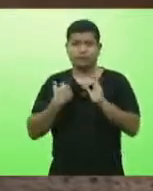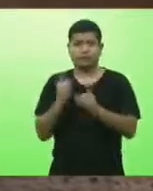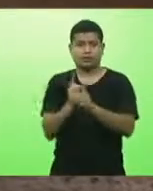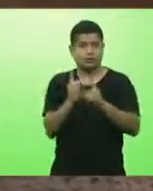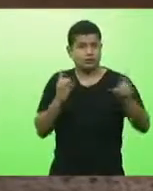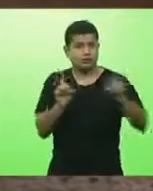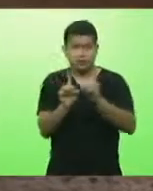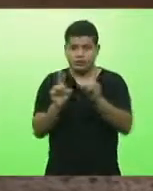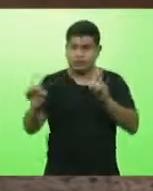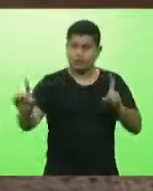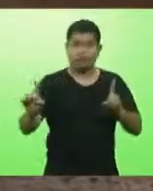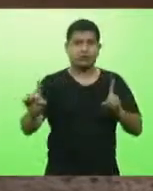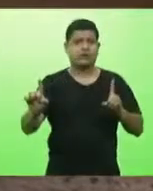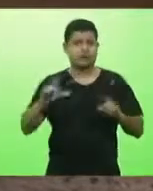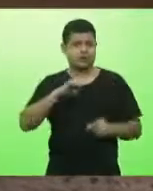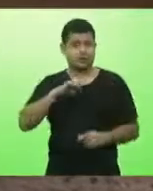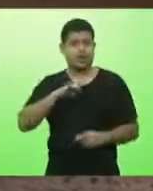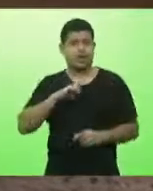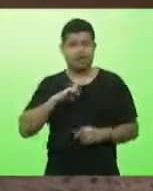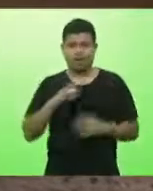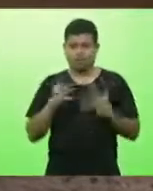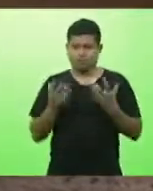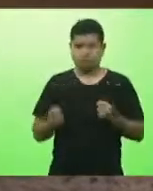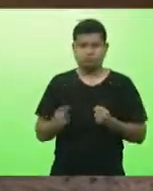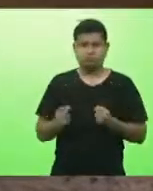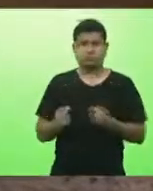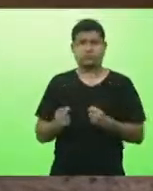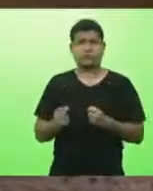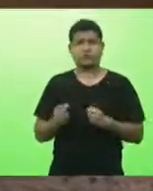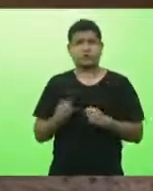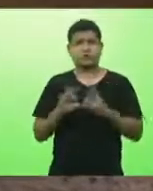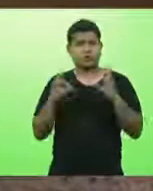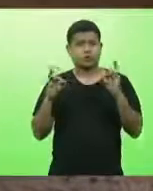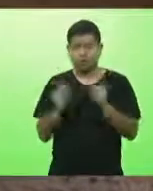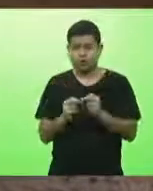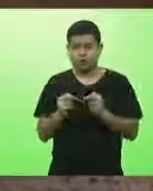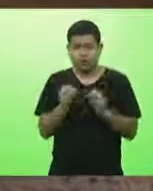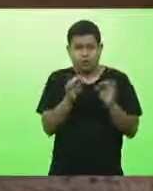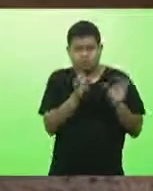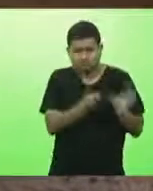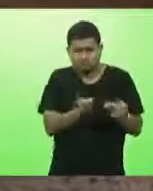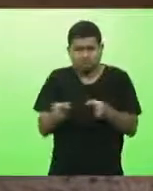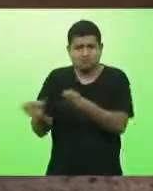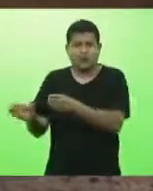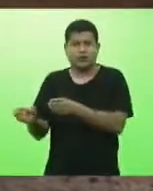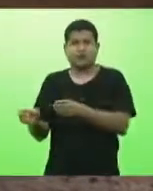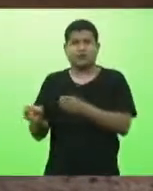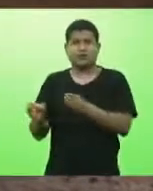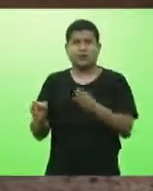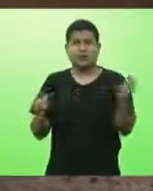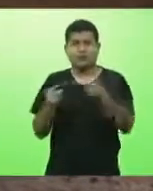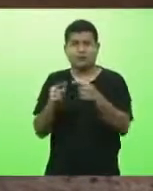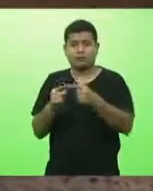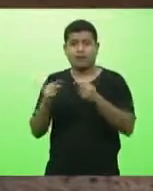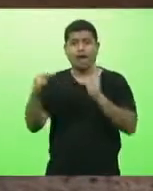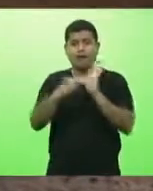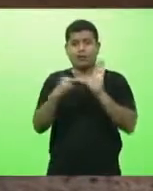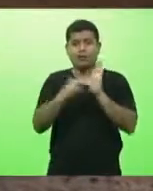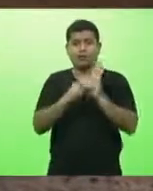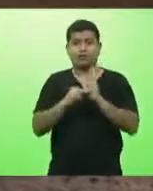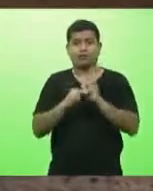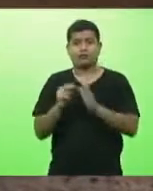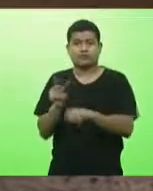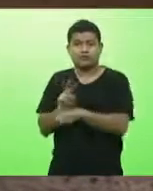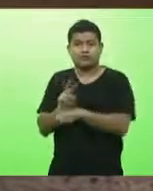é tudo feito de acordo com as normas da vigilância sanitária não tem povo